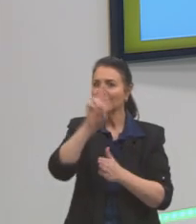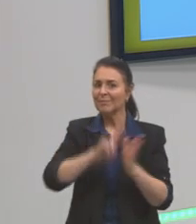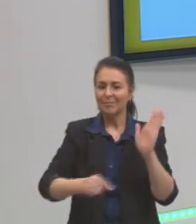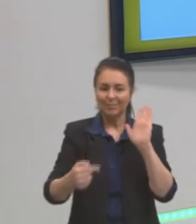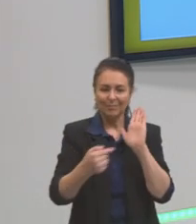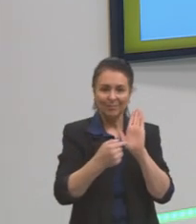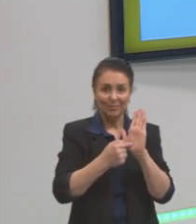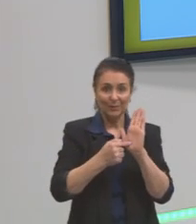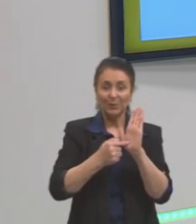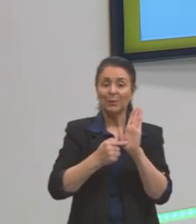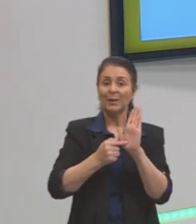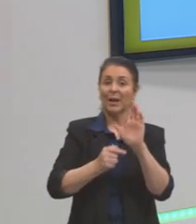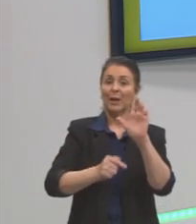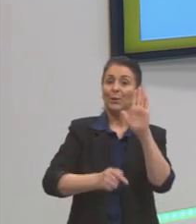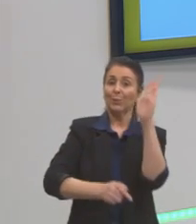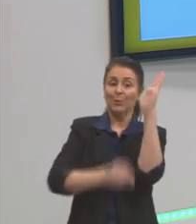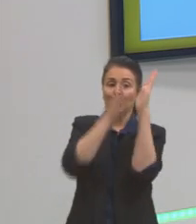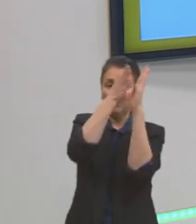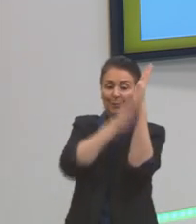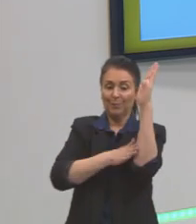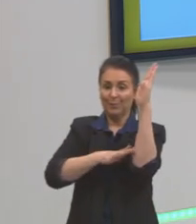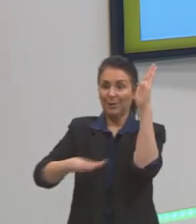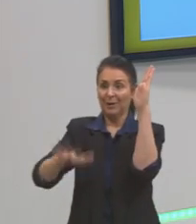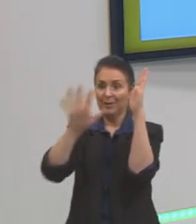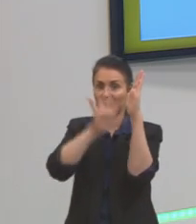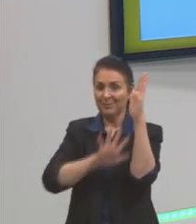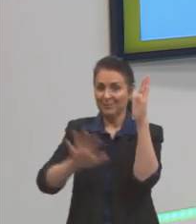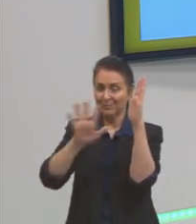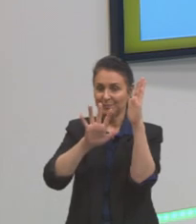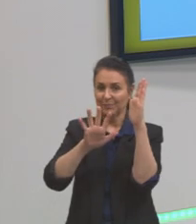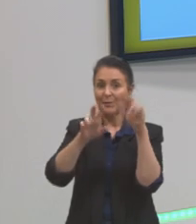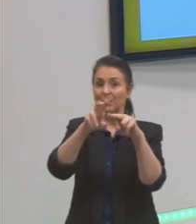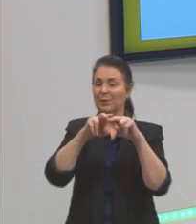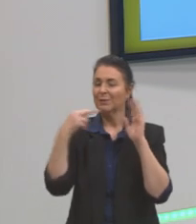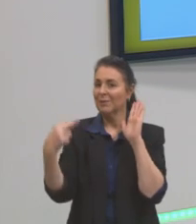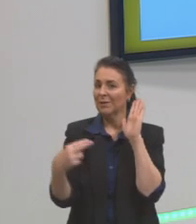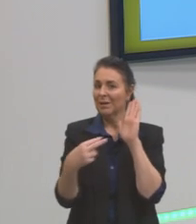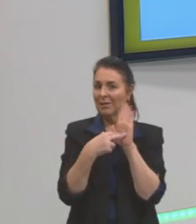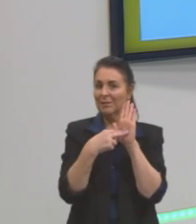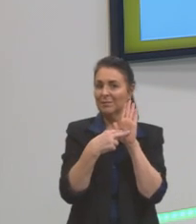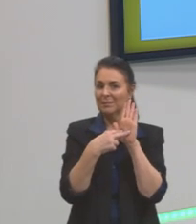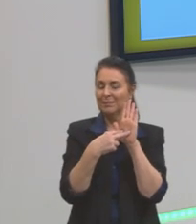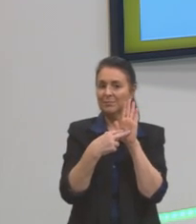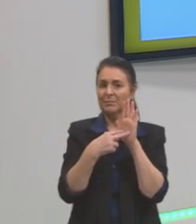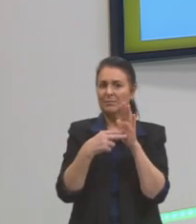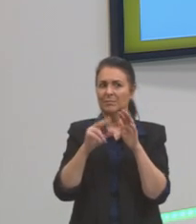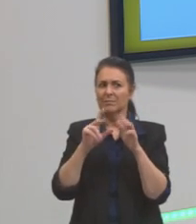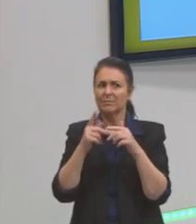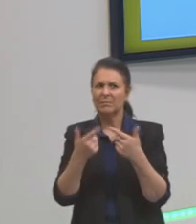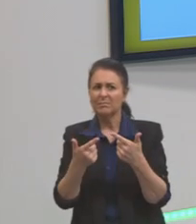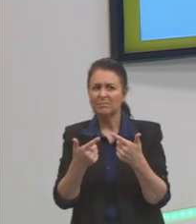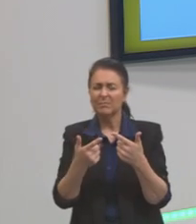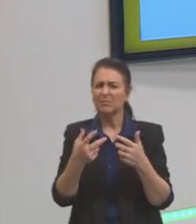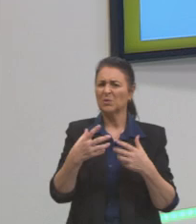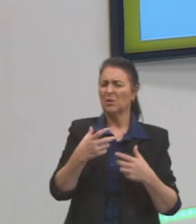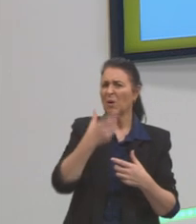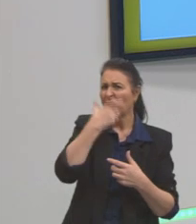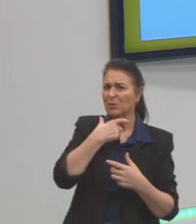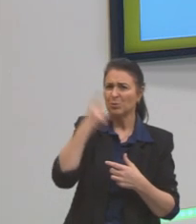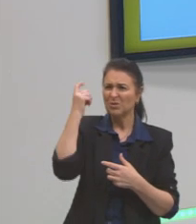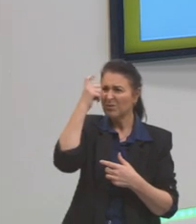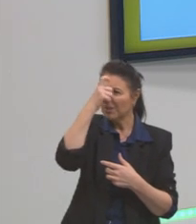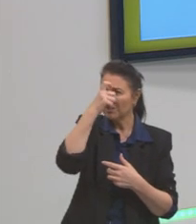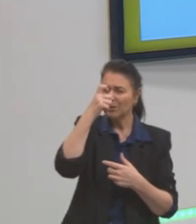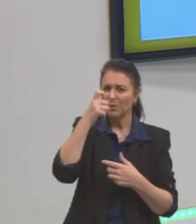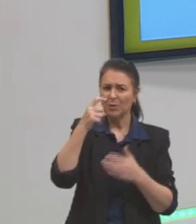É importante que vocês se atentem, então, aos detalhes para que vocês não tenham dificuldade em marcar um ponto no plano cartesiano.